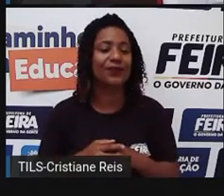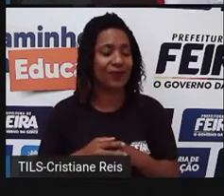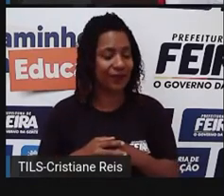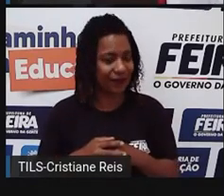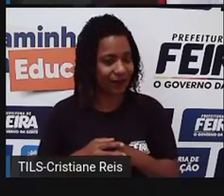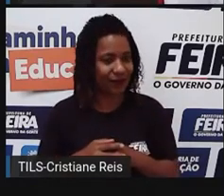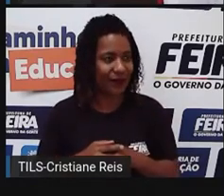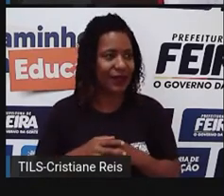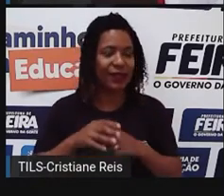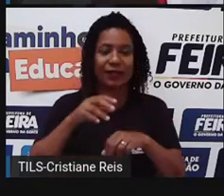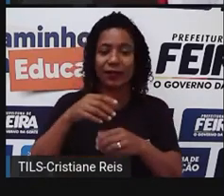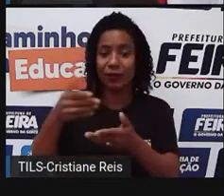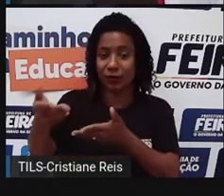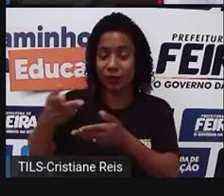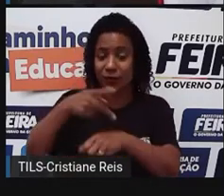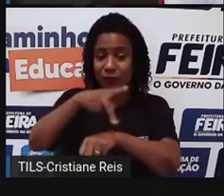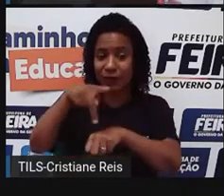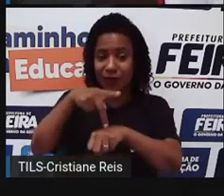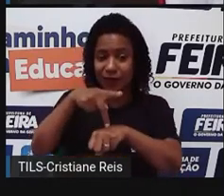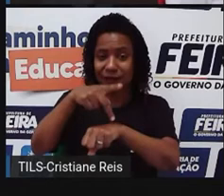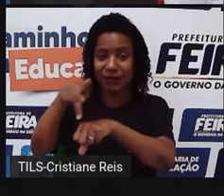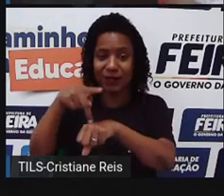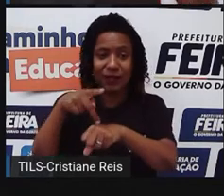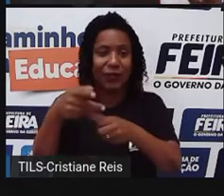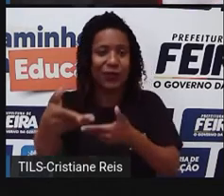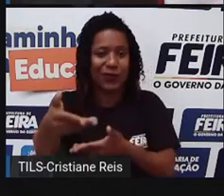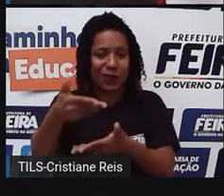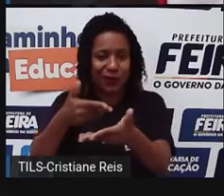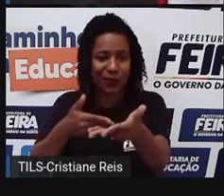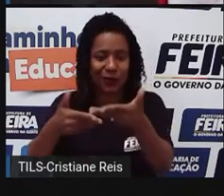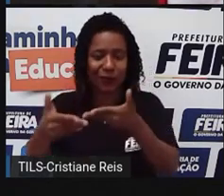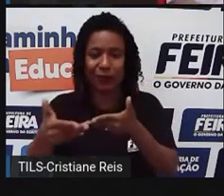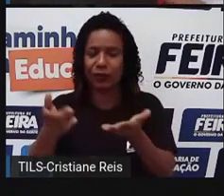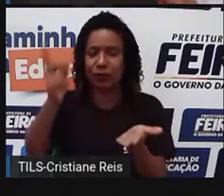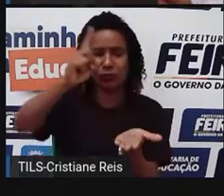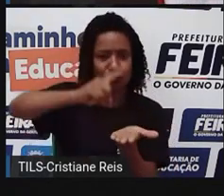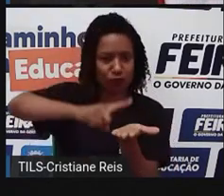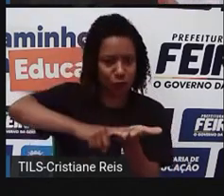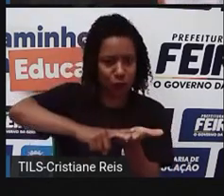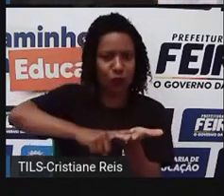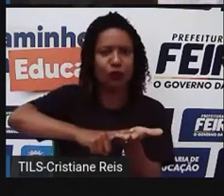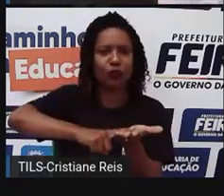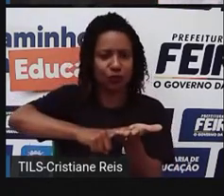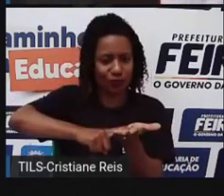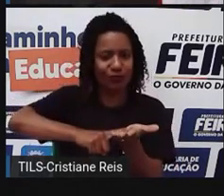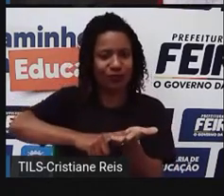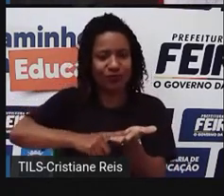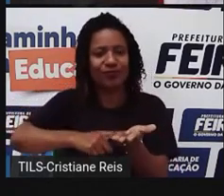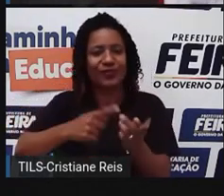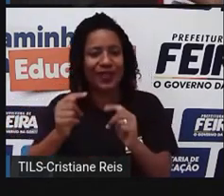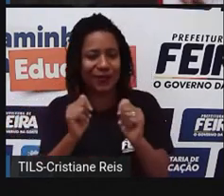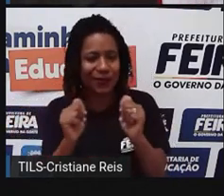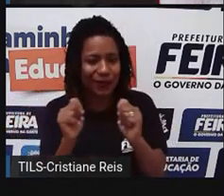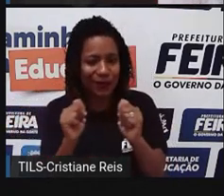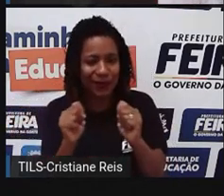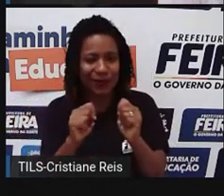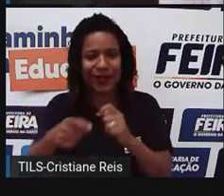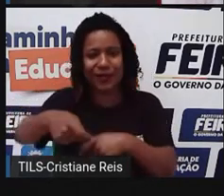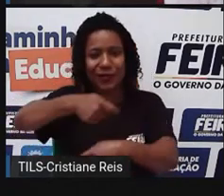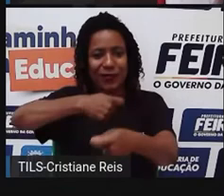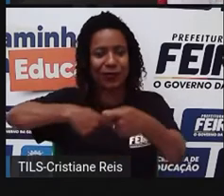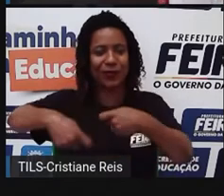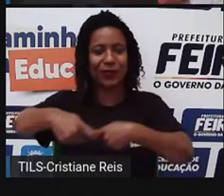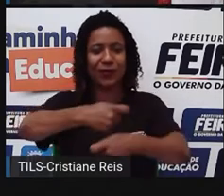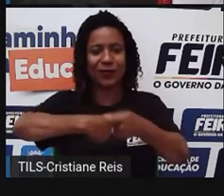dessas relações, ou seja, né, esses acordos, essas transações econômicas que a gente tem,